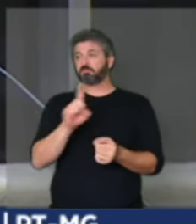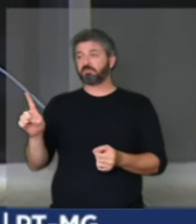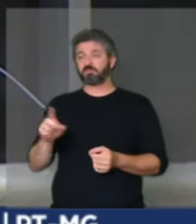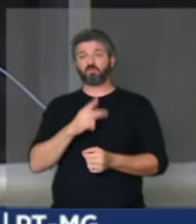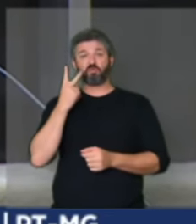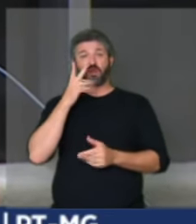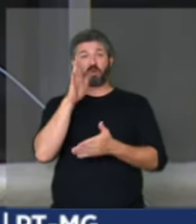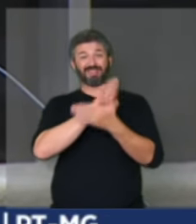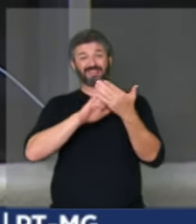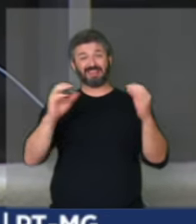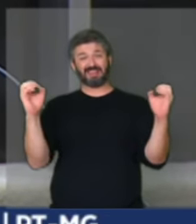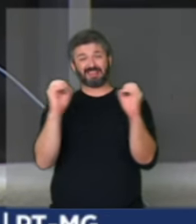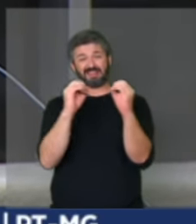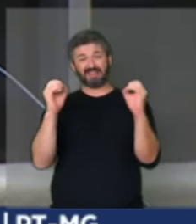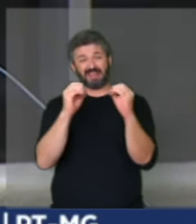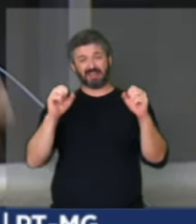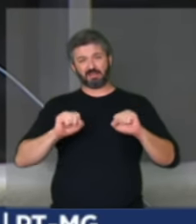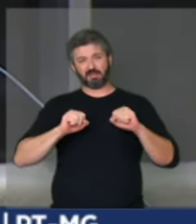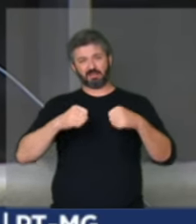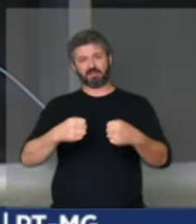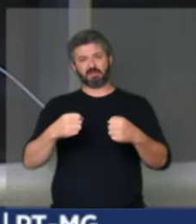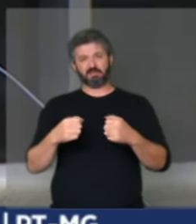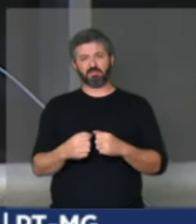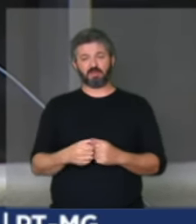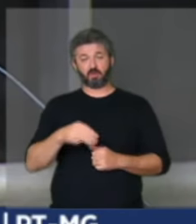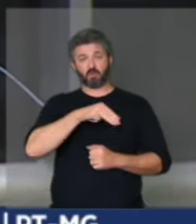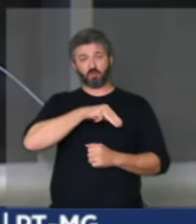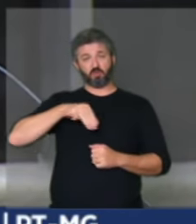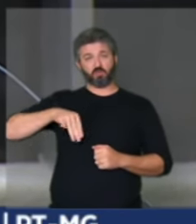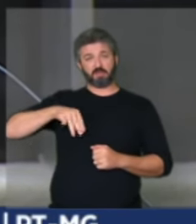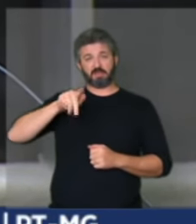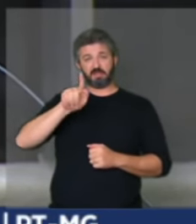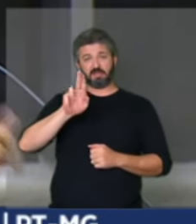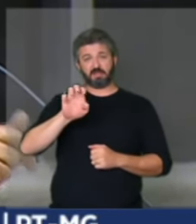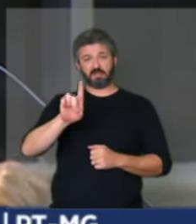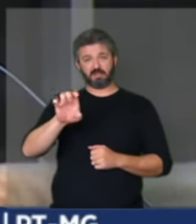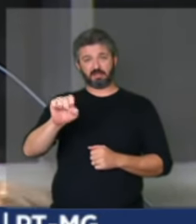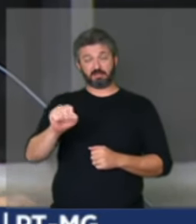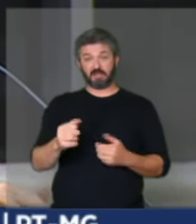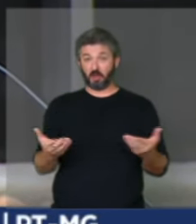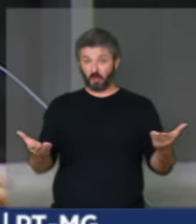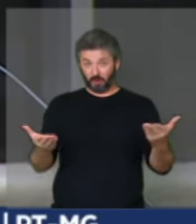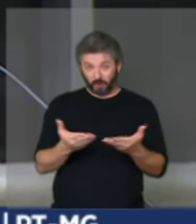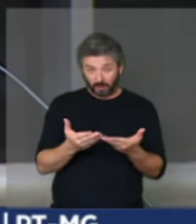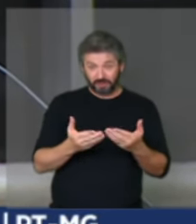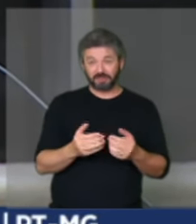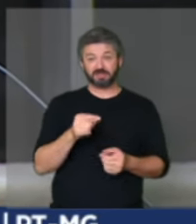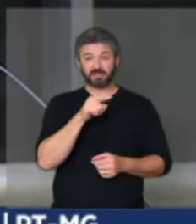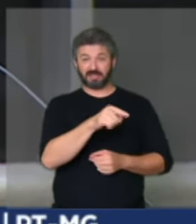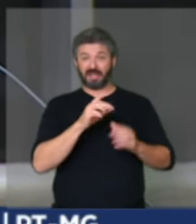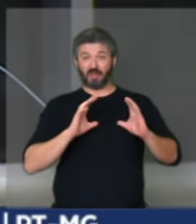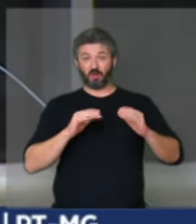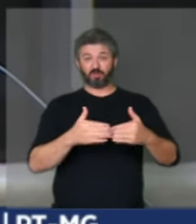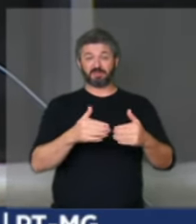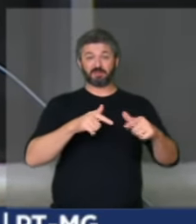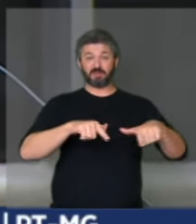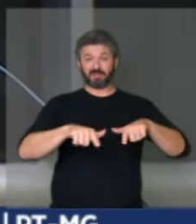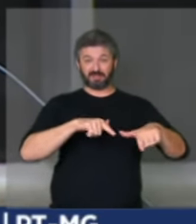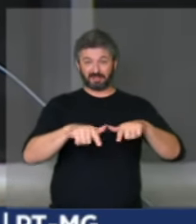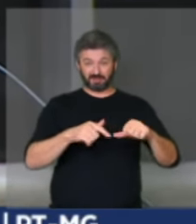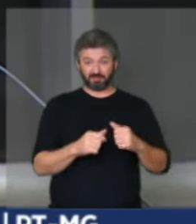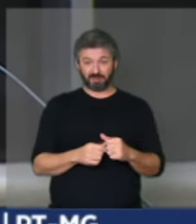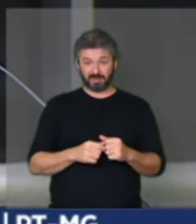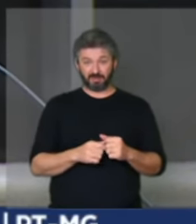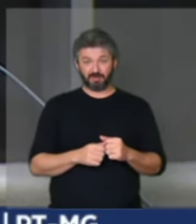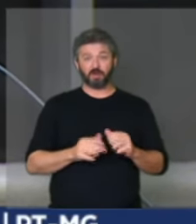uma palavra em defesa do ministro Paulo Guedes e hoje na comissão de trabalho na comissão